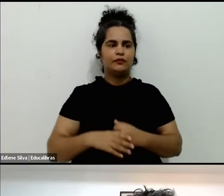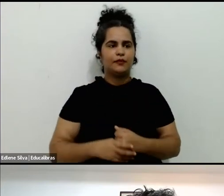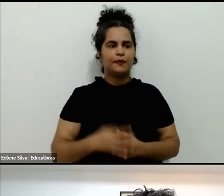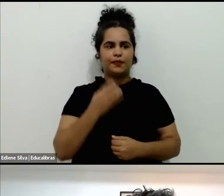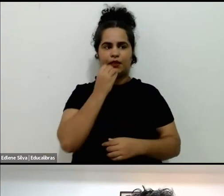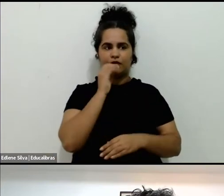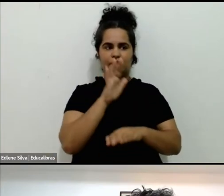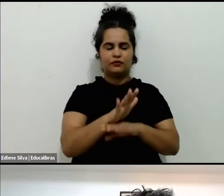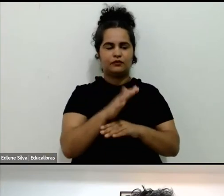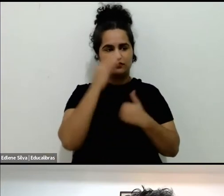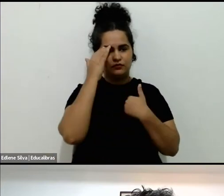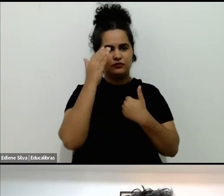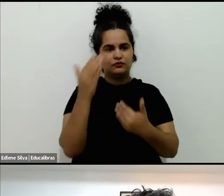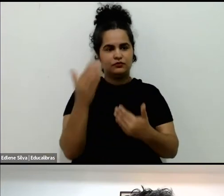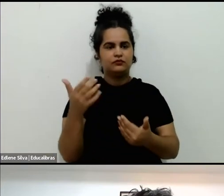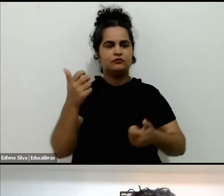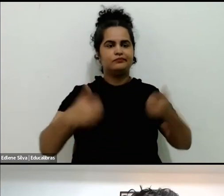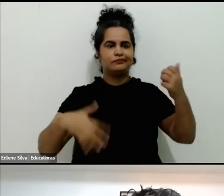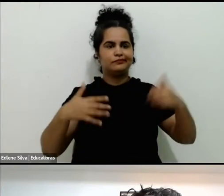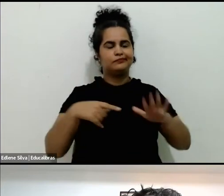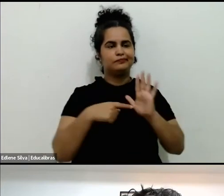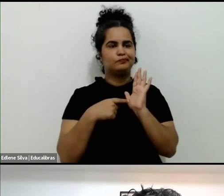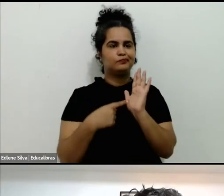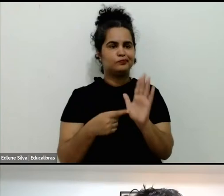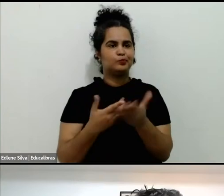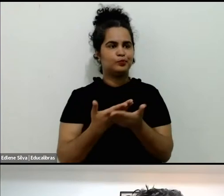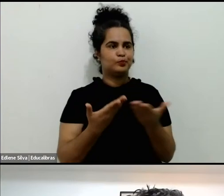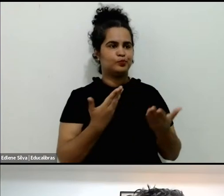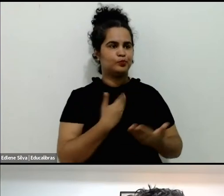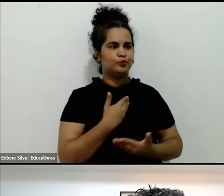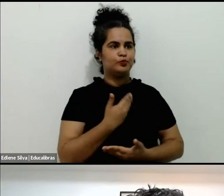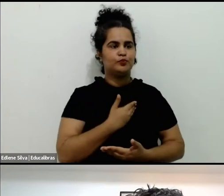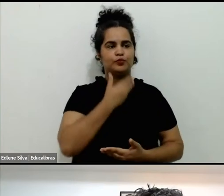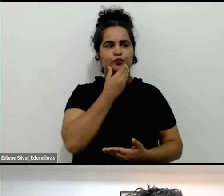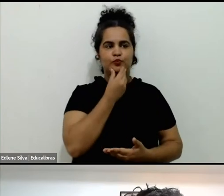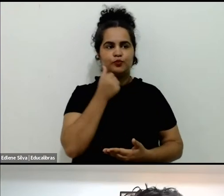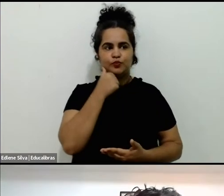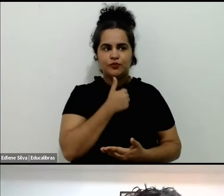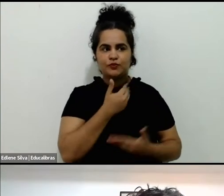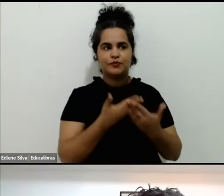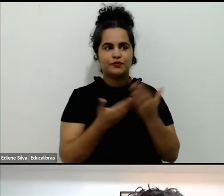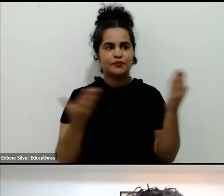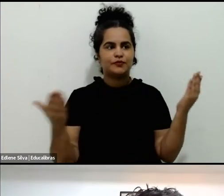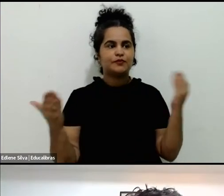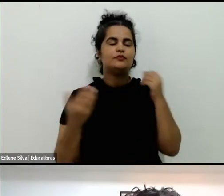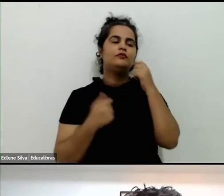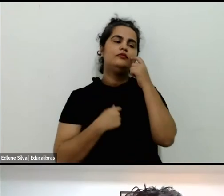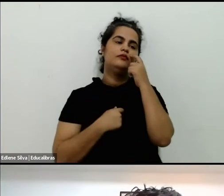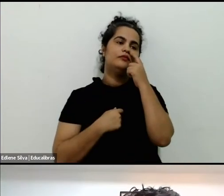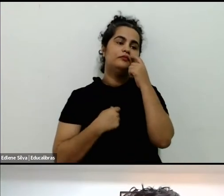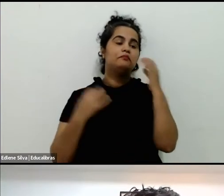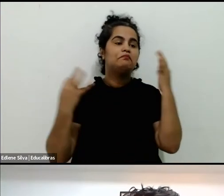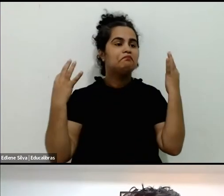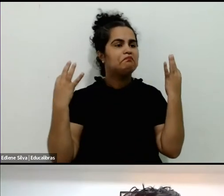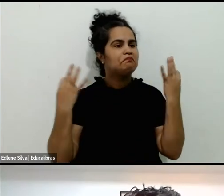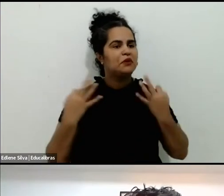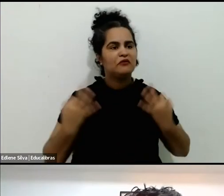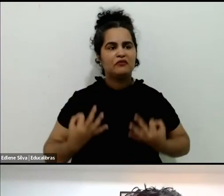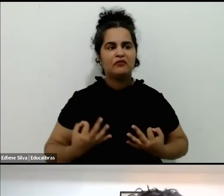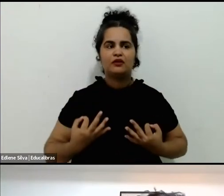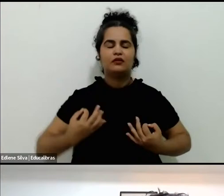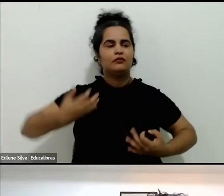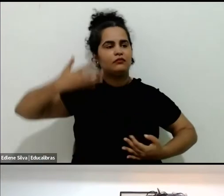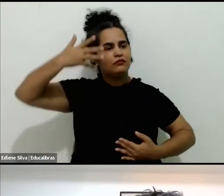aos expositores, aos colegas, à colega, pelas brilhantes exposições de hoje